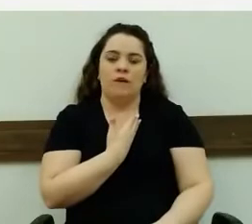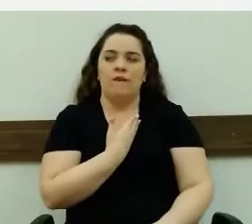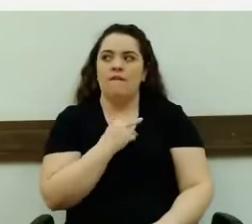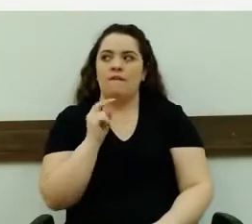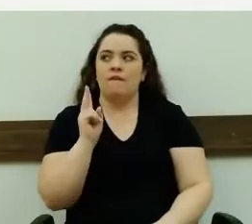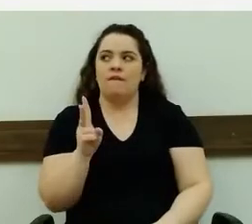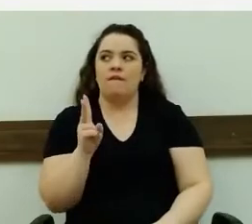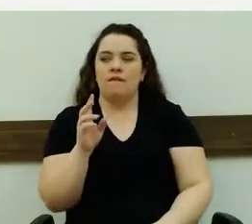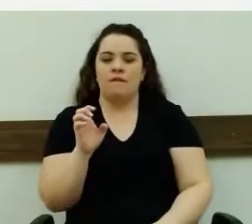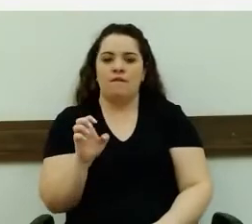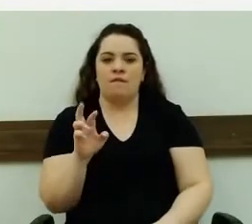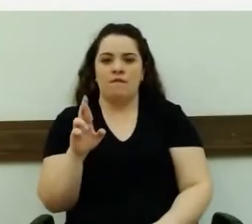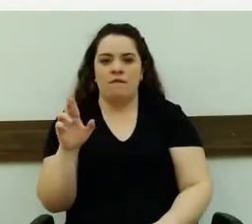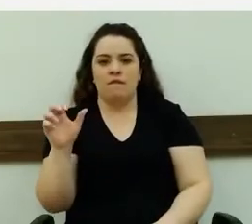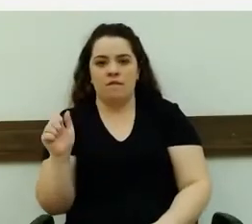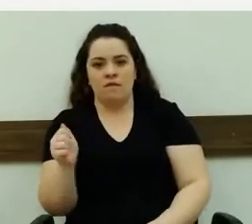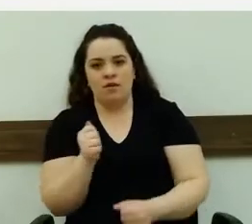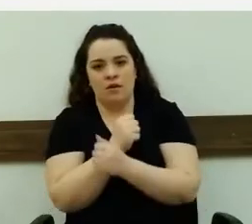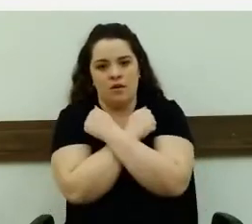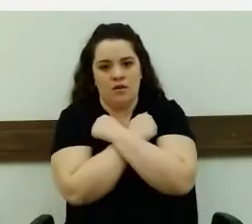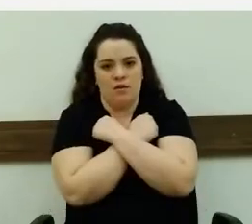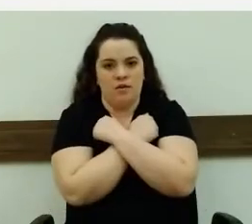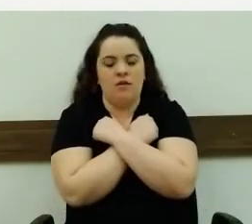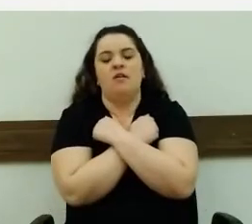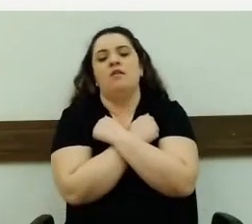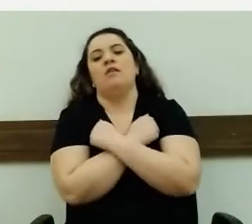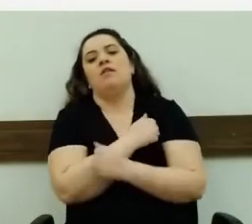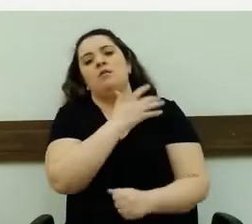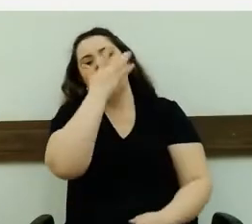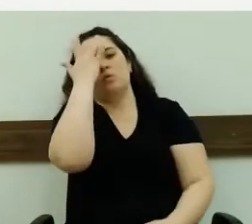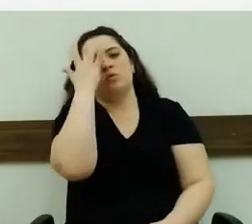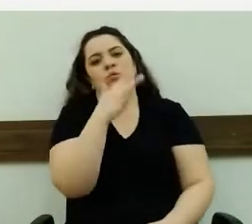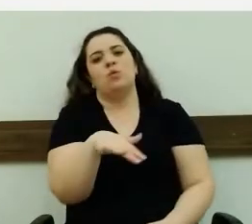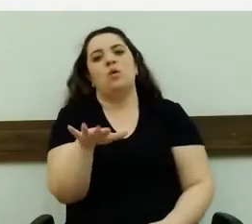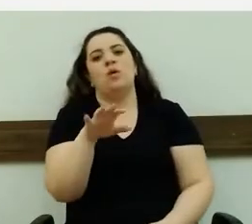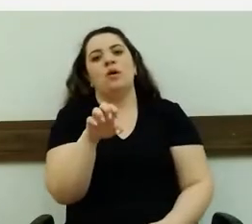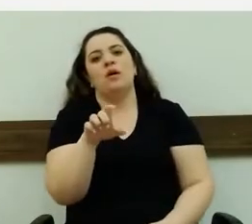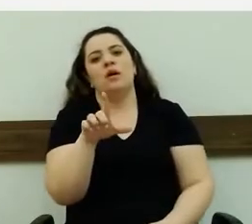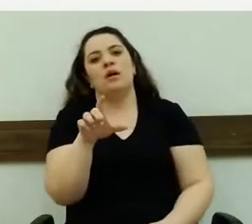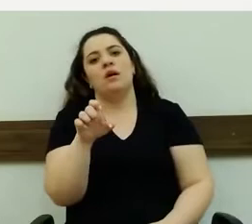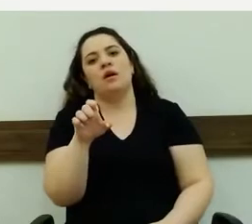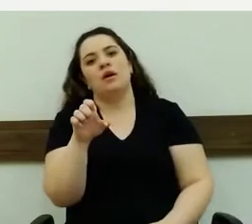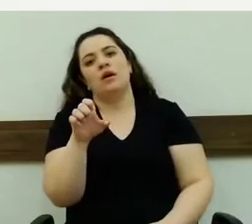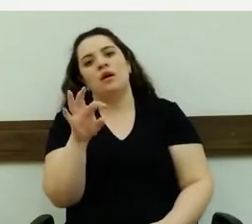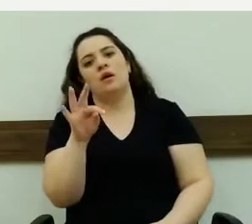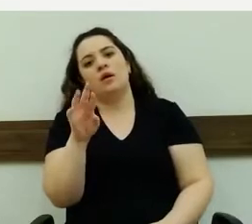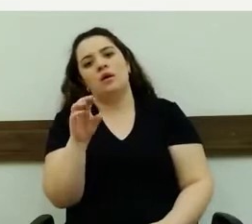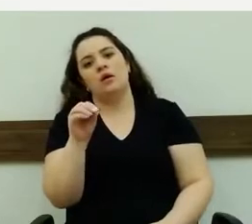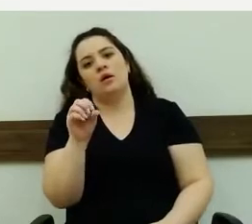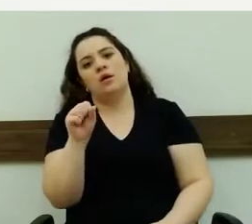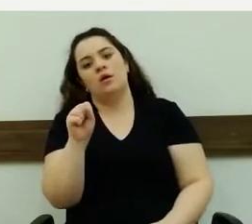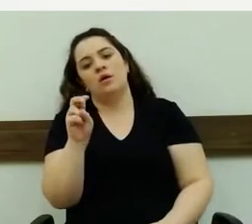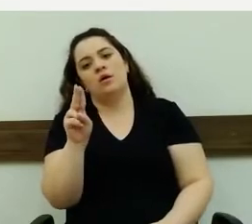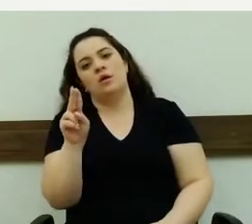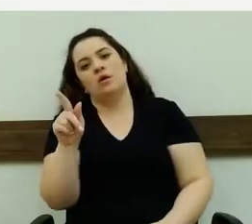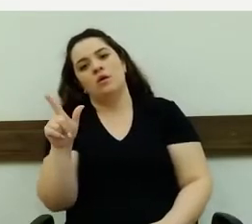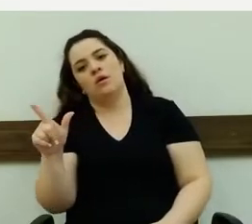Lago, meu abraço à senhora, pessoal, Ladrette Sul, seu Nicodemos, Virgília, também aos